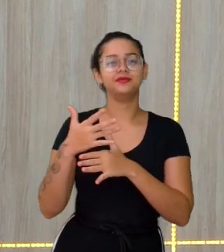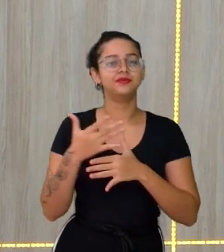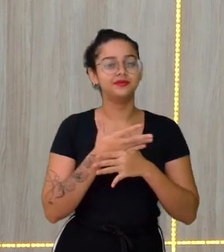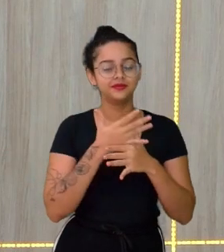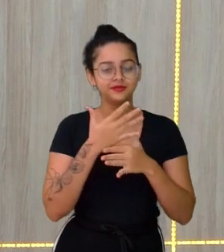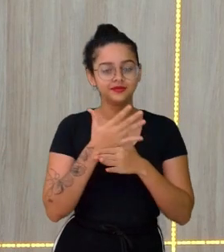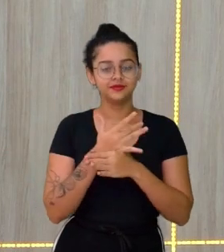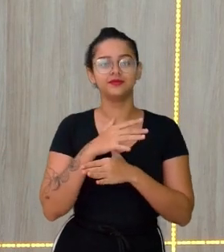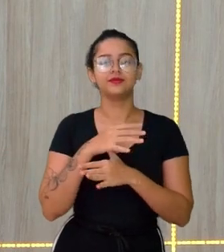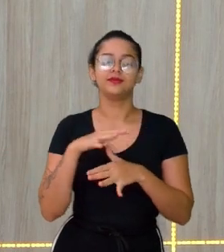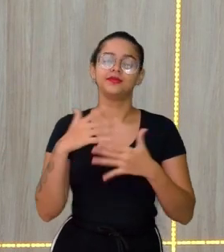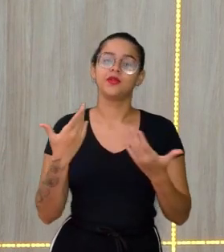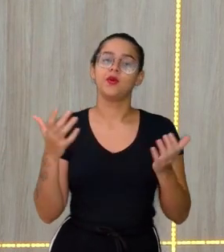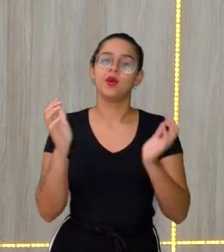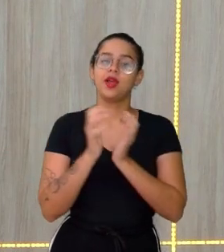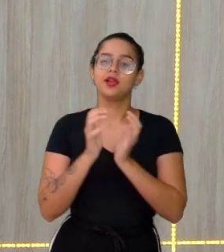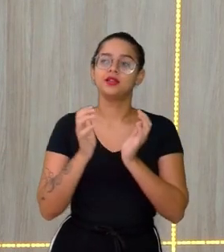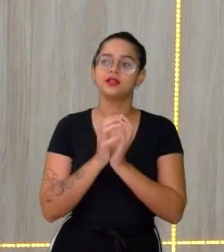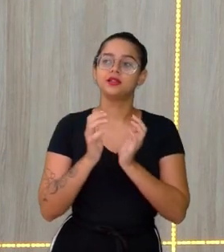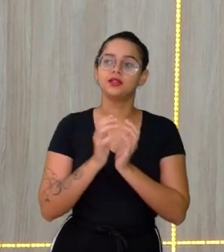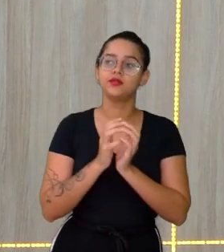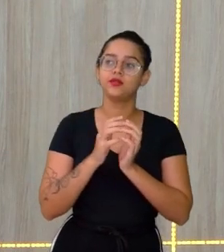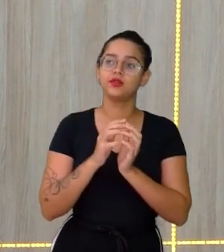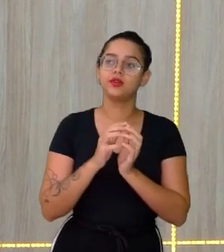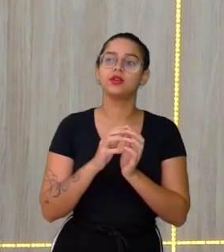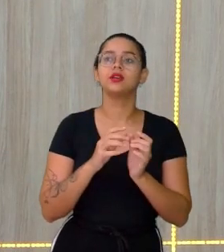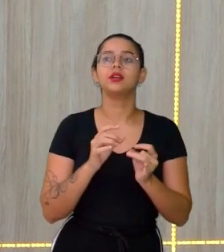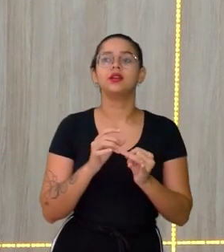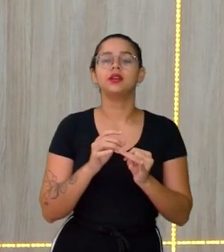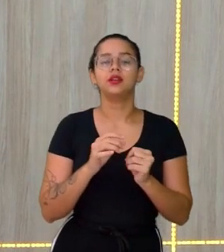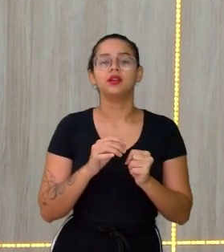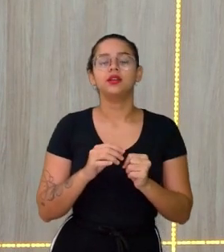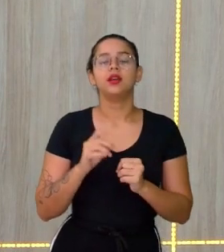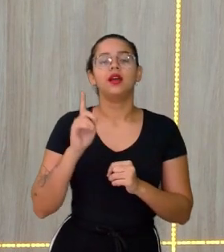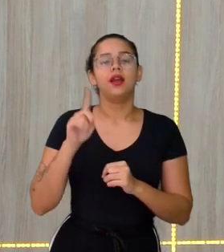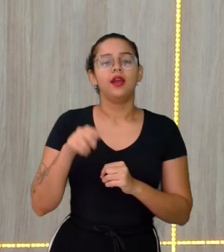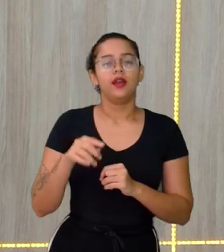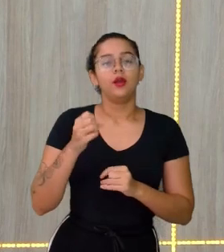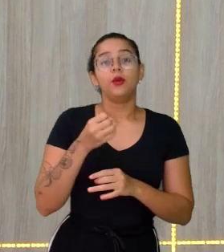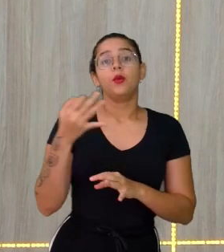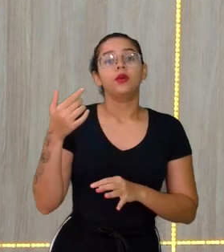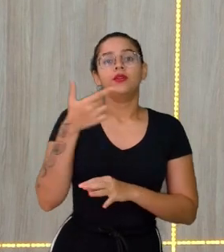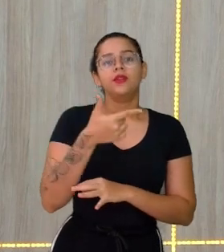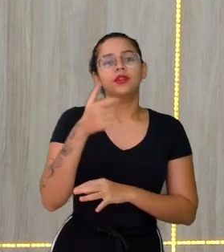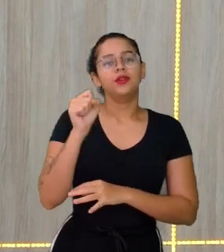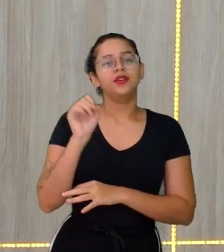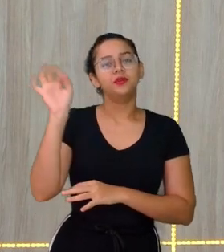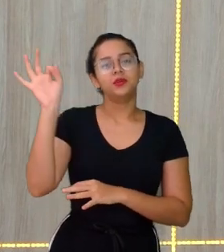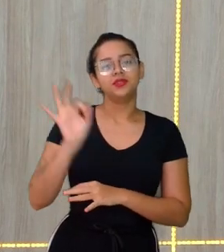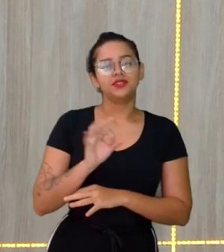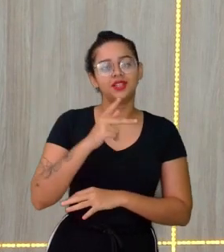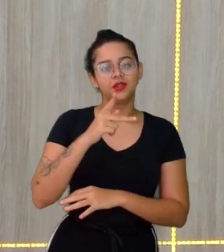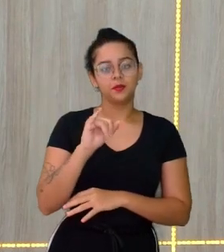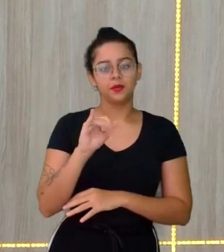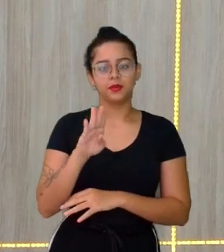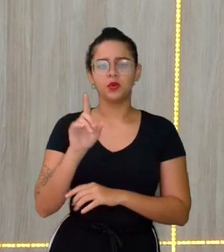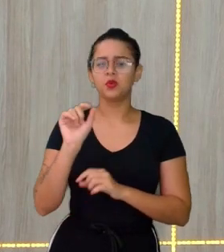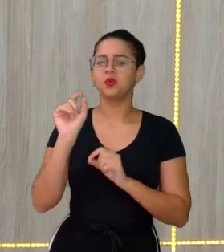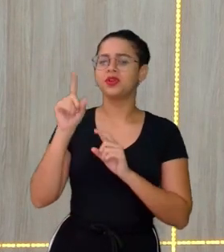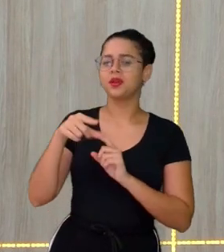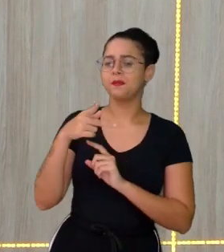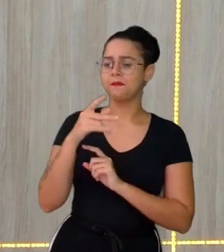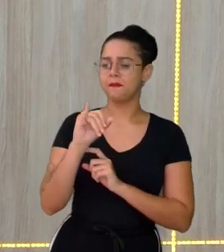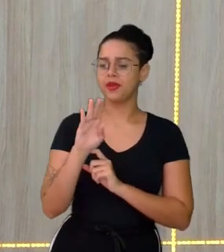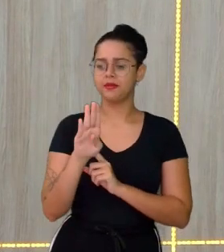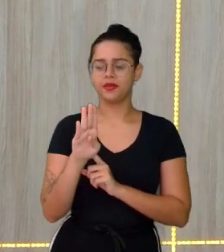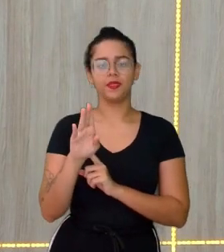Pegou Recife A parcela De Recife Vai ser equivalente A 28% Do PIB Professor O que é PIB?